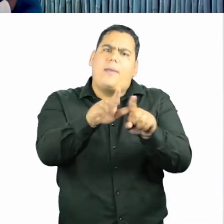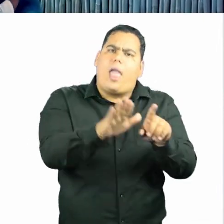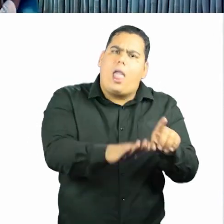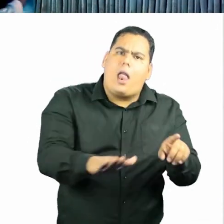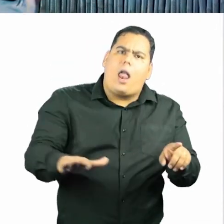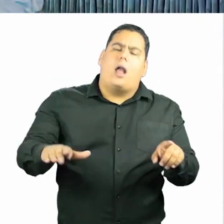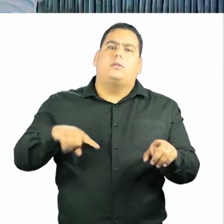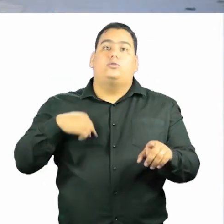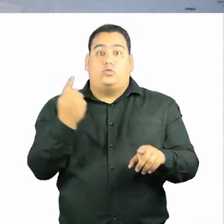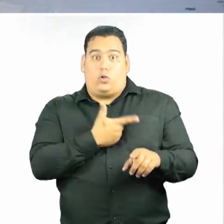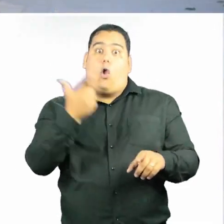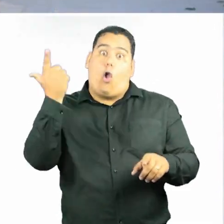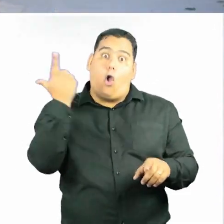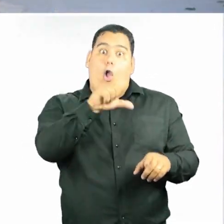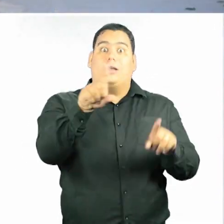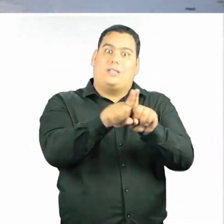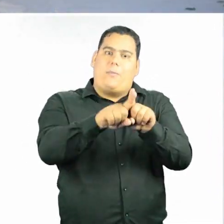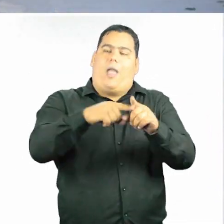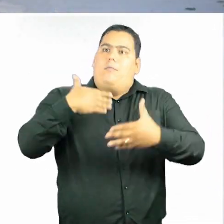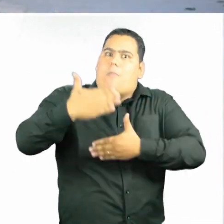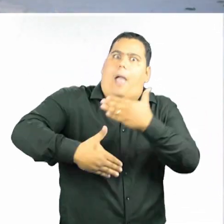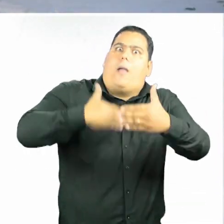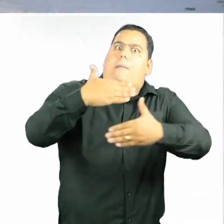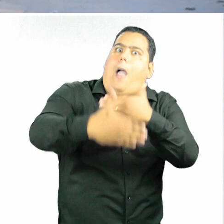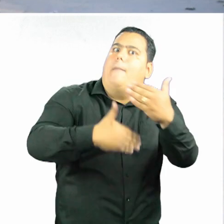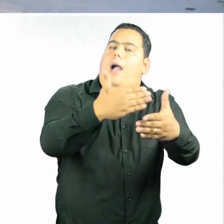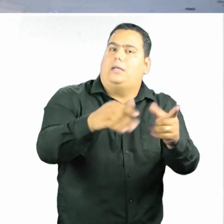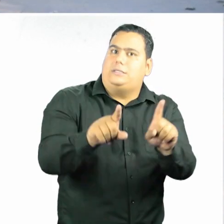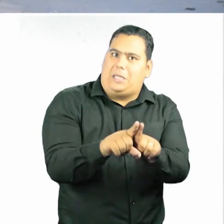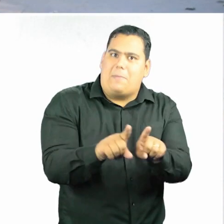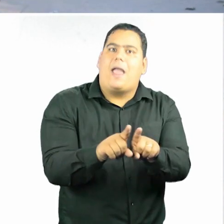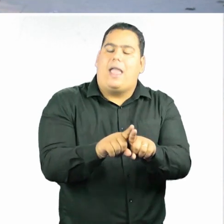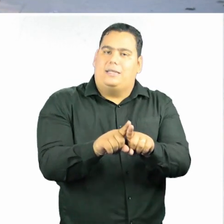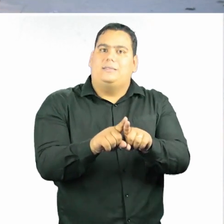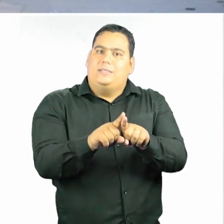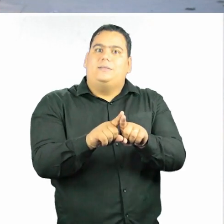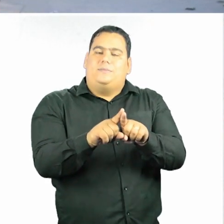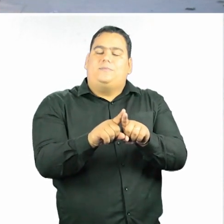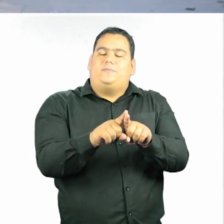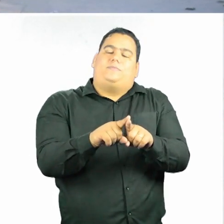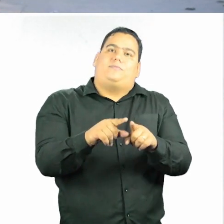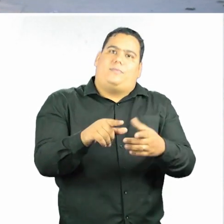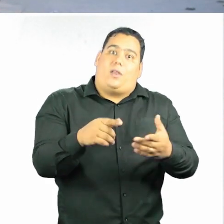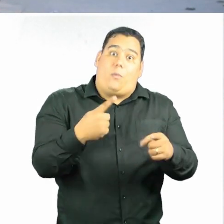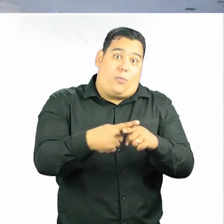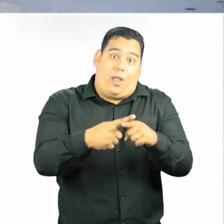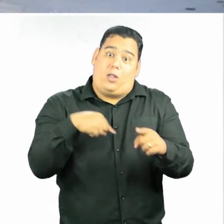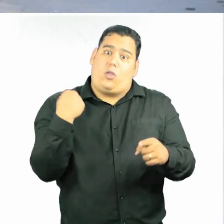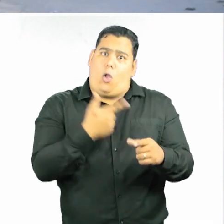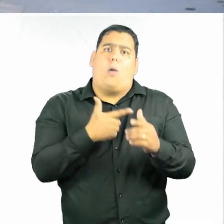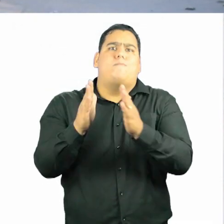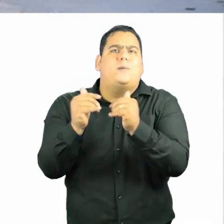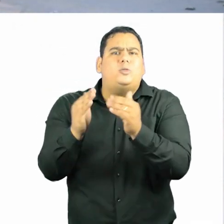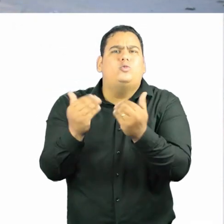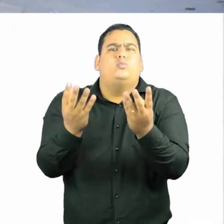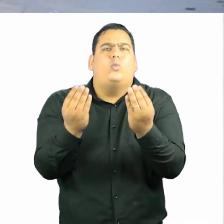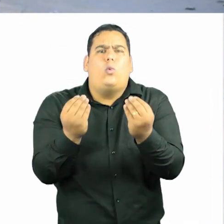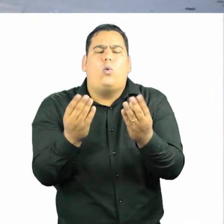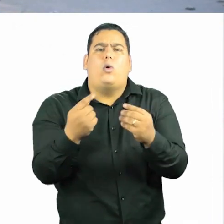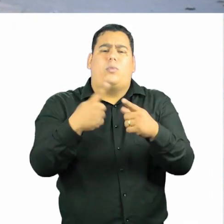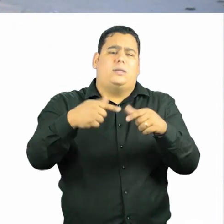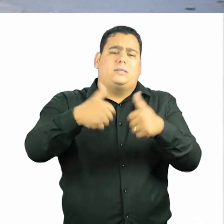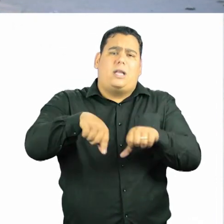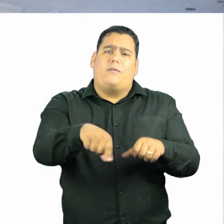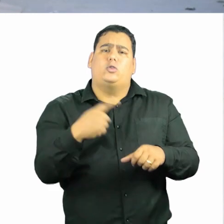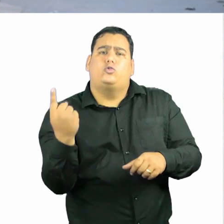a gente conseguiu, né? Avançar também, graças a ela também, porque a gente pedia muito, né? Quando eu estava aqui